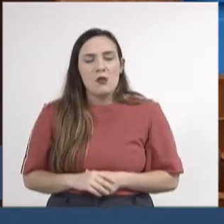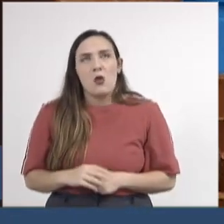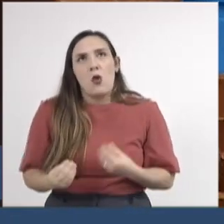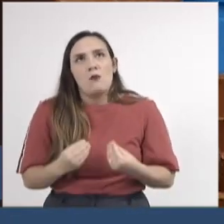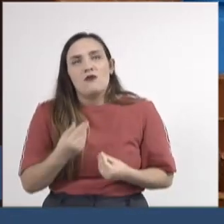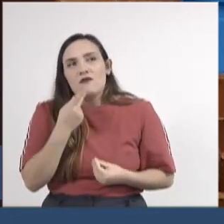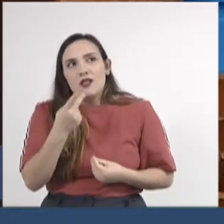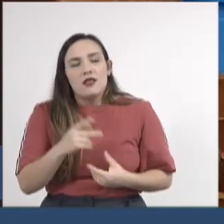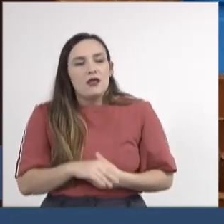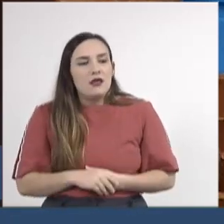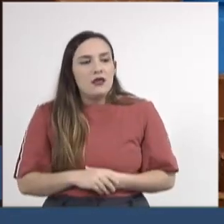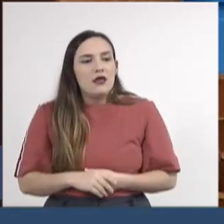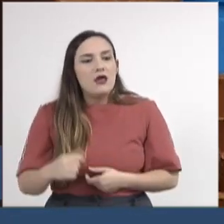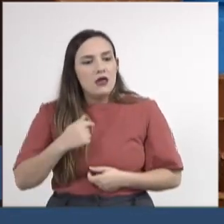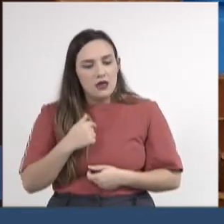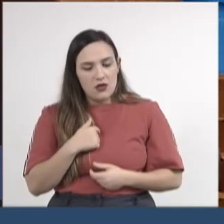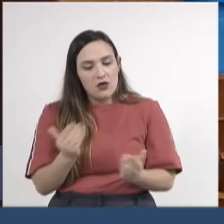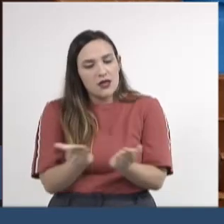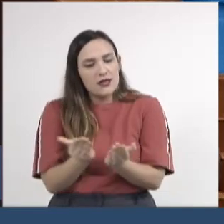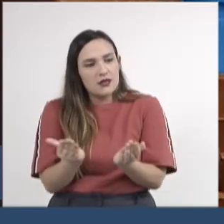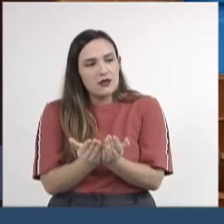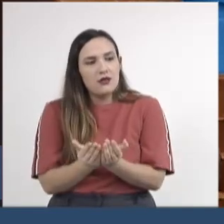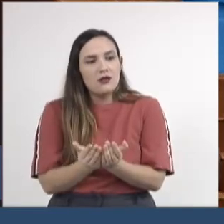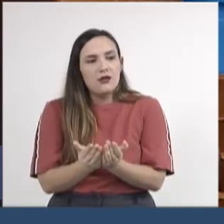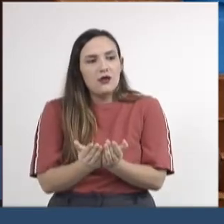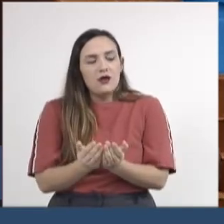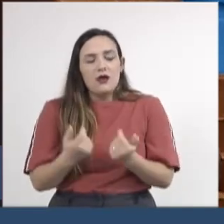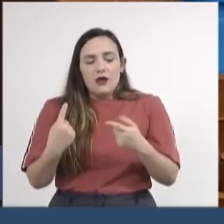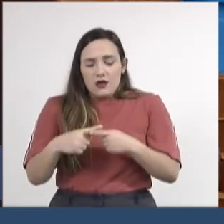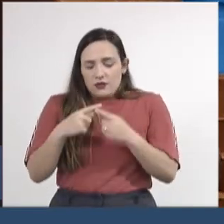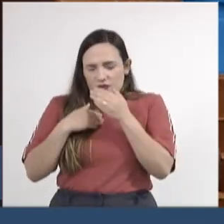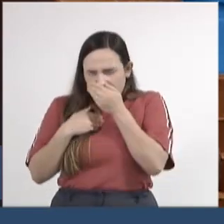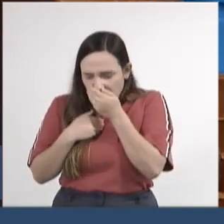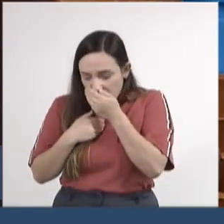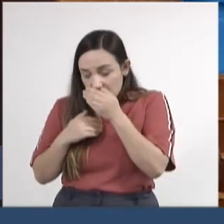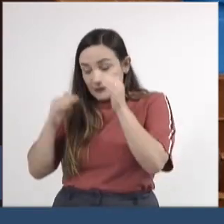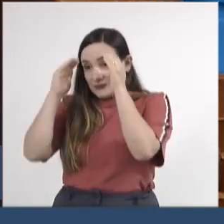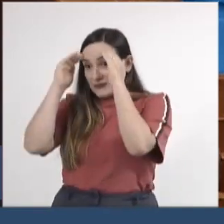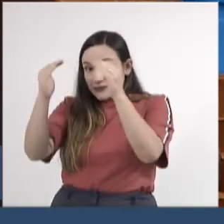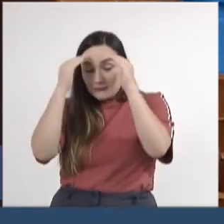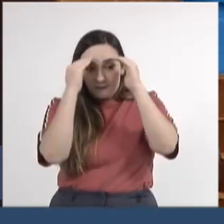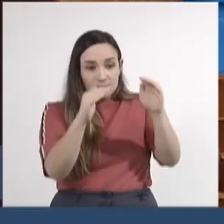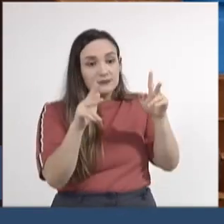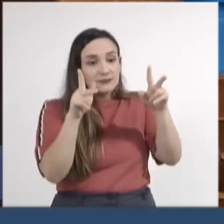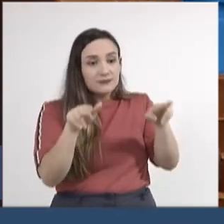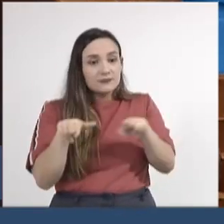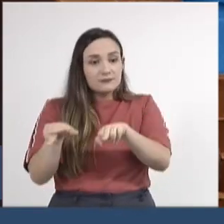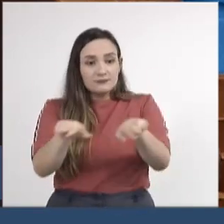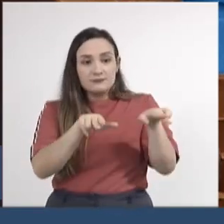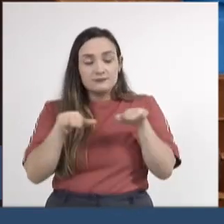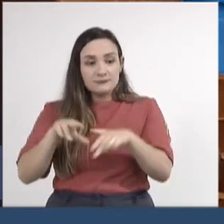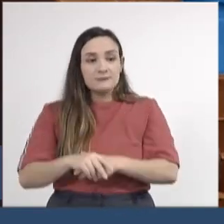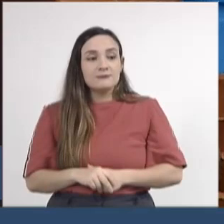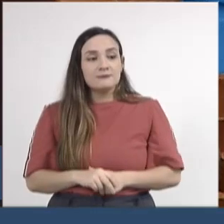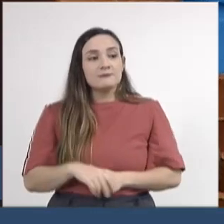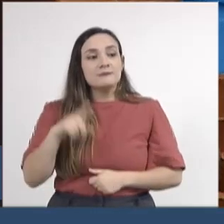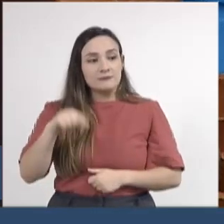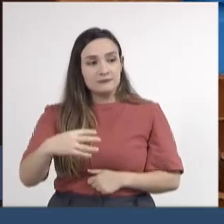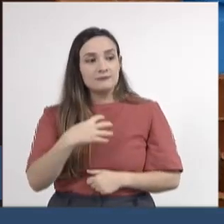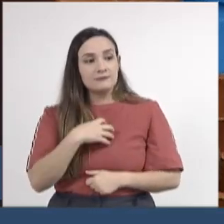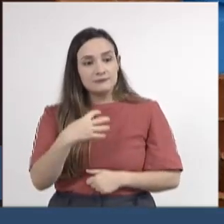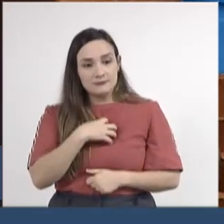podemos afirmar eu sou cristão, por quê? Porque eu respeito a todos como se fossem meus irmãos. É esse sentimento de